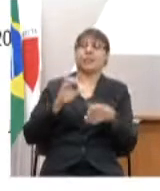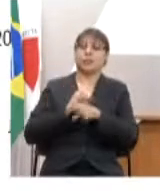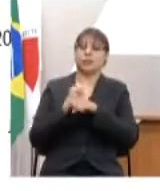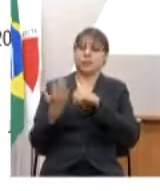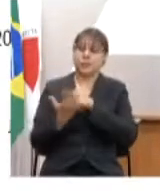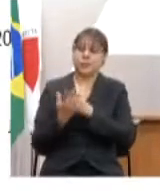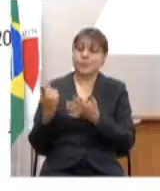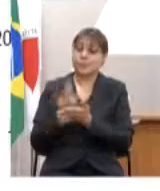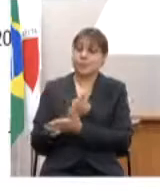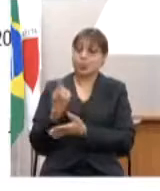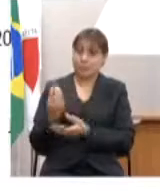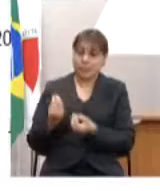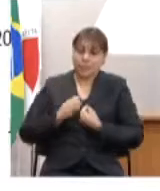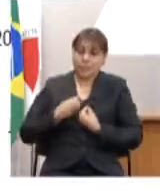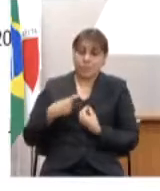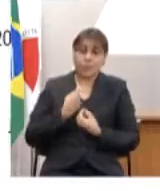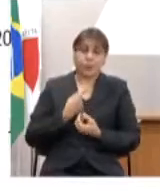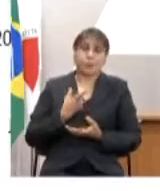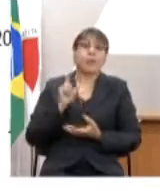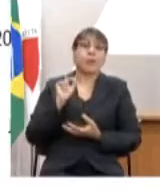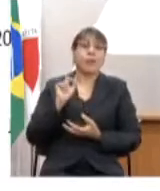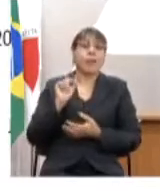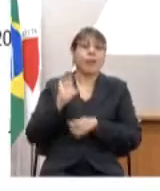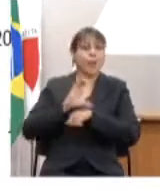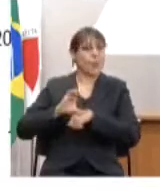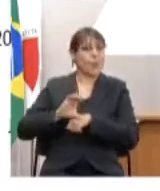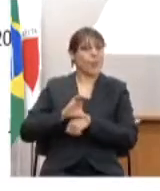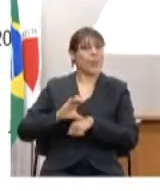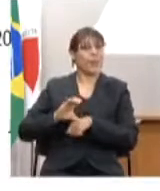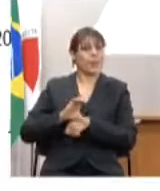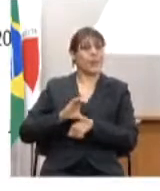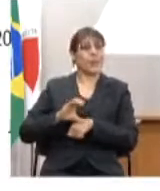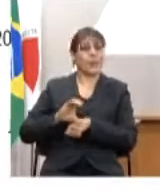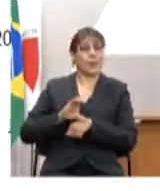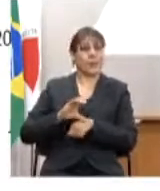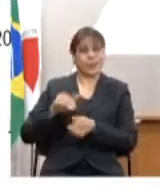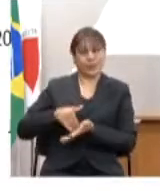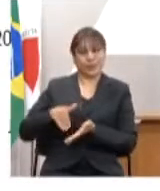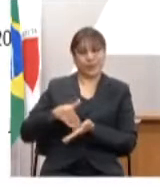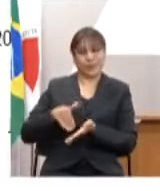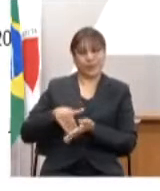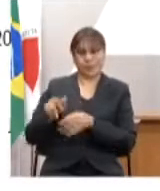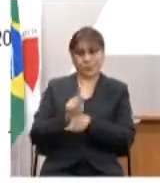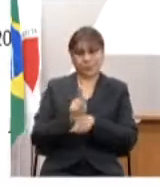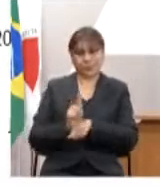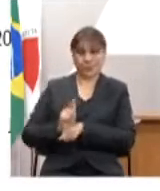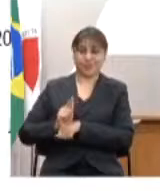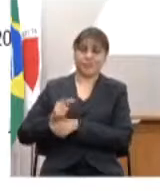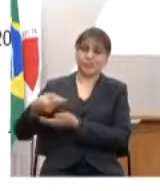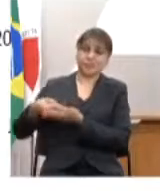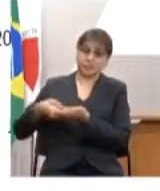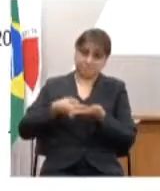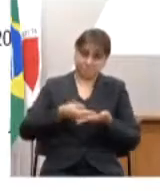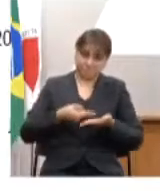uma segurança muito grande de que foi a constituição do escritório de gestão de leitos pode passar